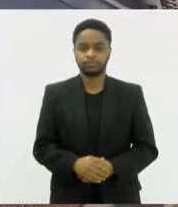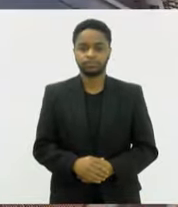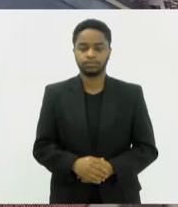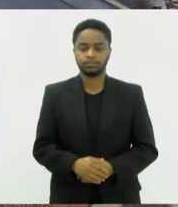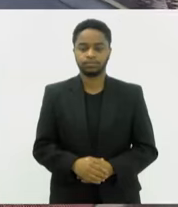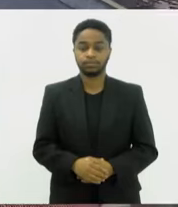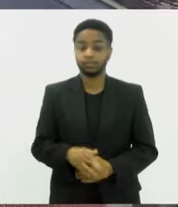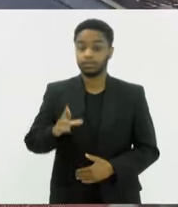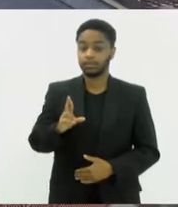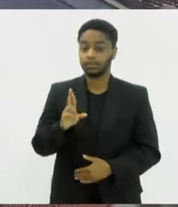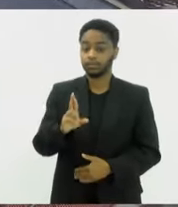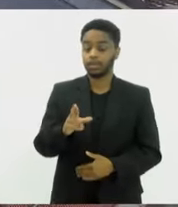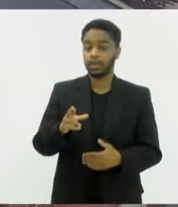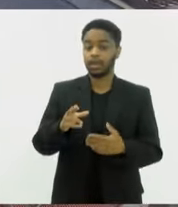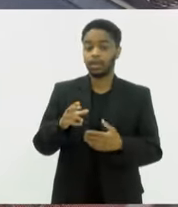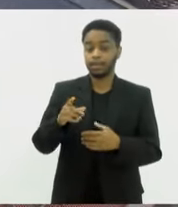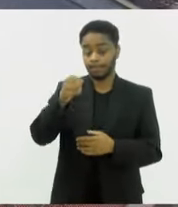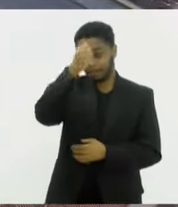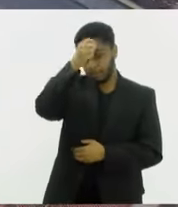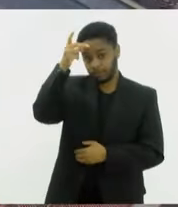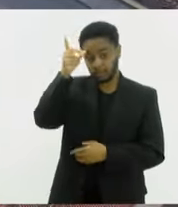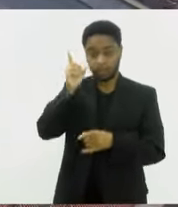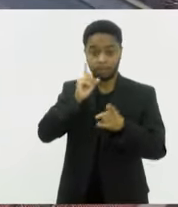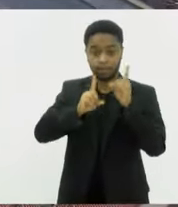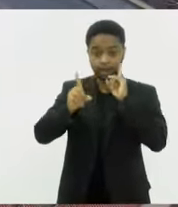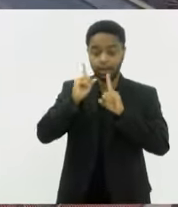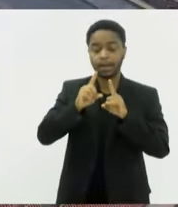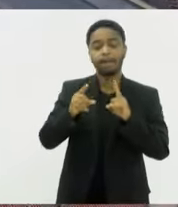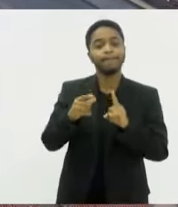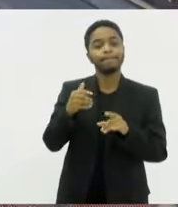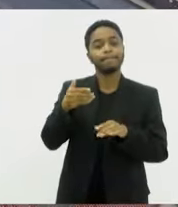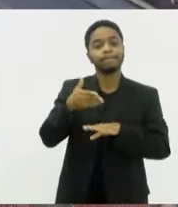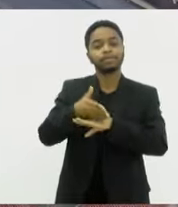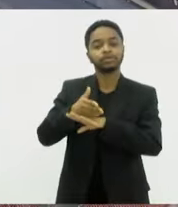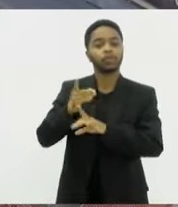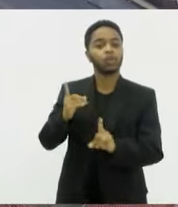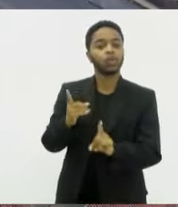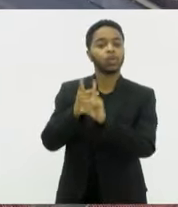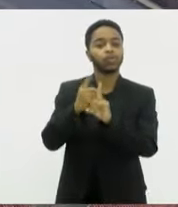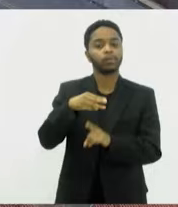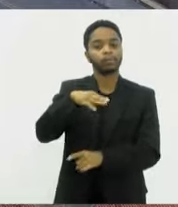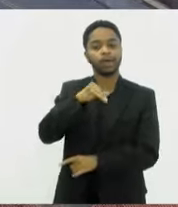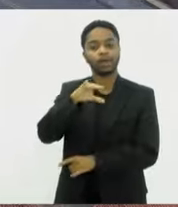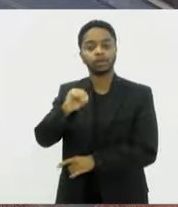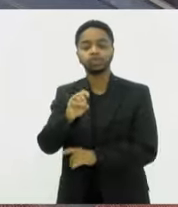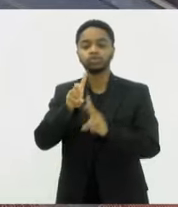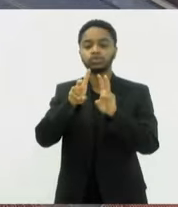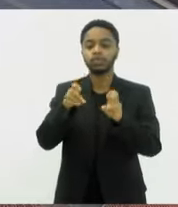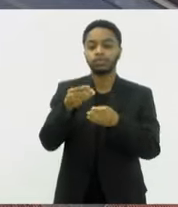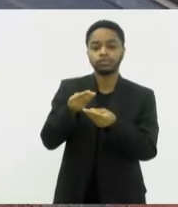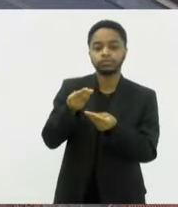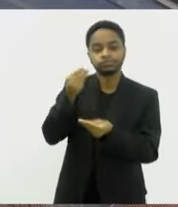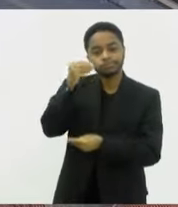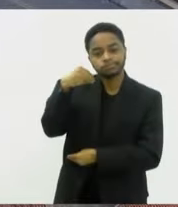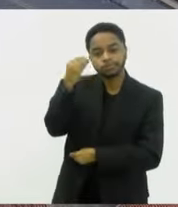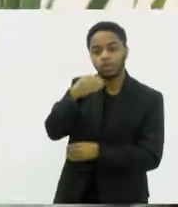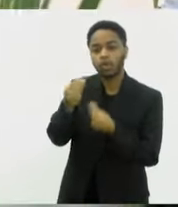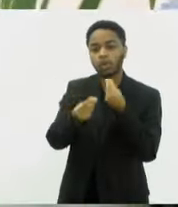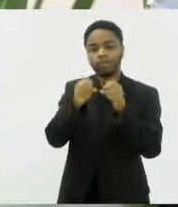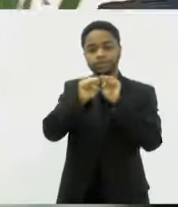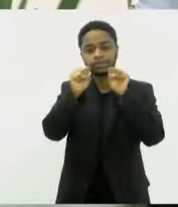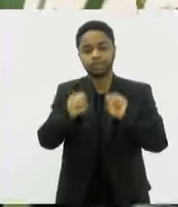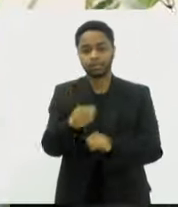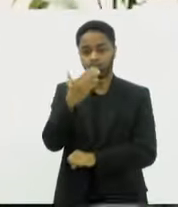Representantes da Prefeitura de Maricá vão participar em maio de um encontro na Europa Para troca de experiência sobre sistemas alimentares urbanos